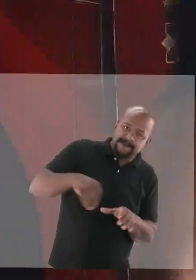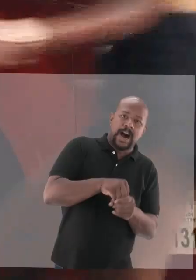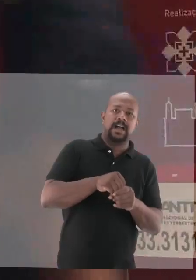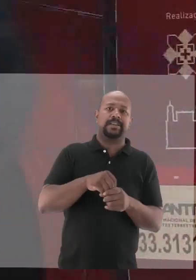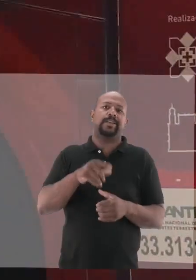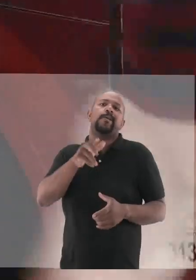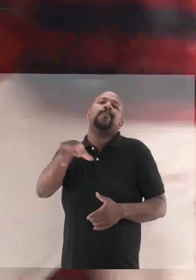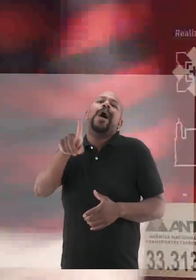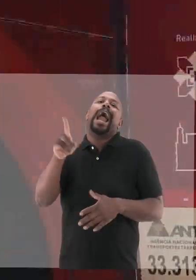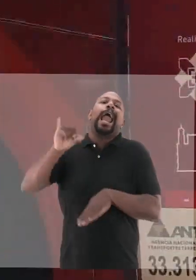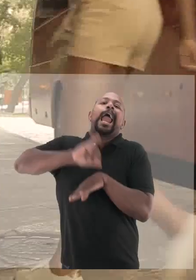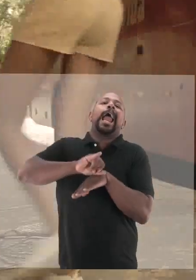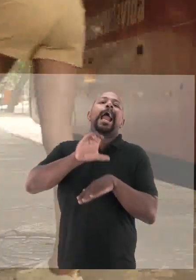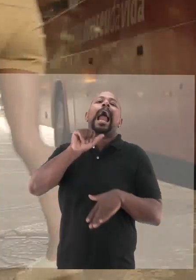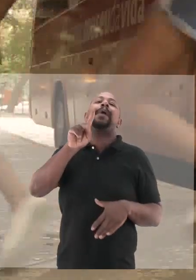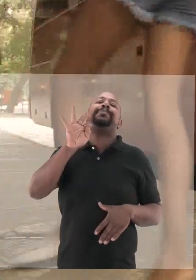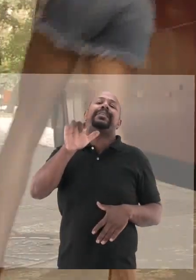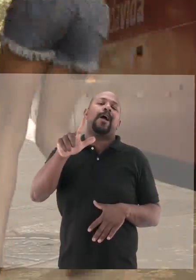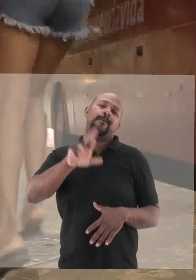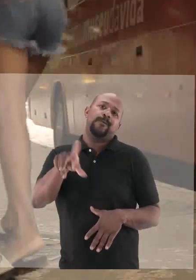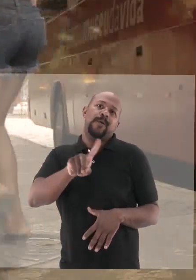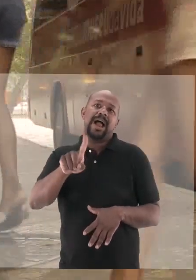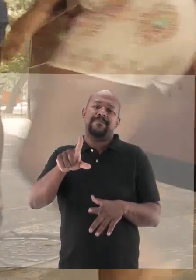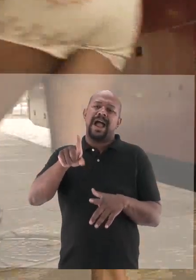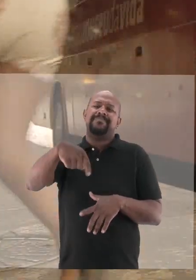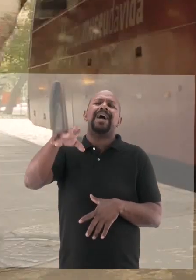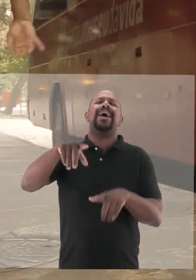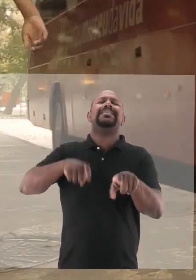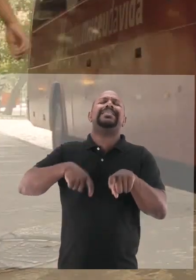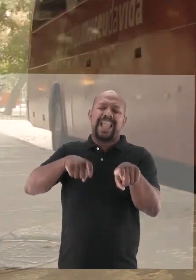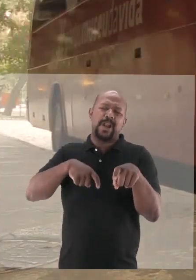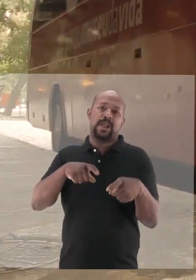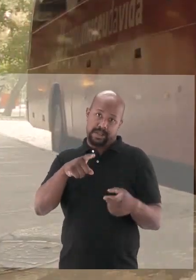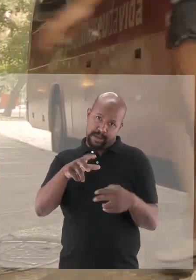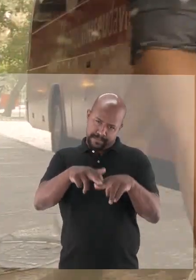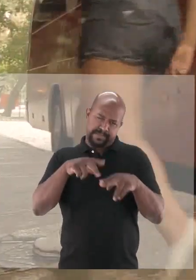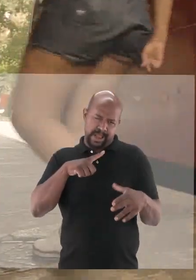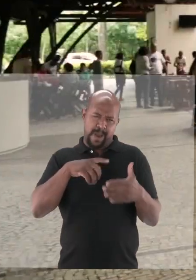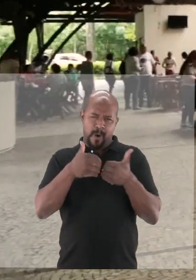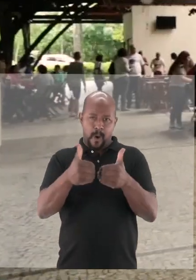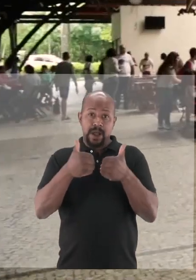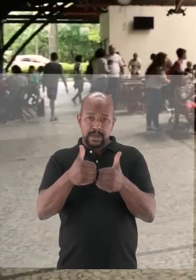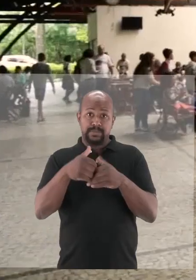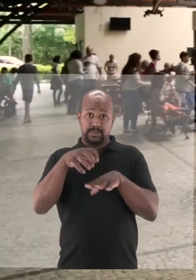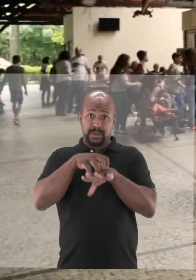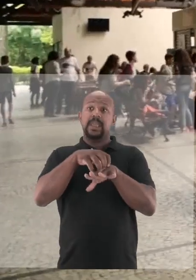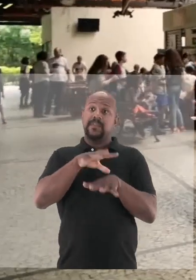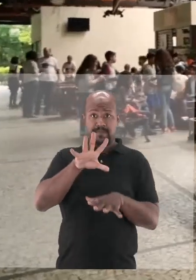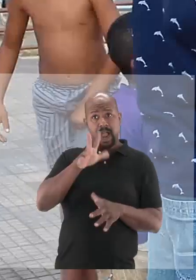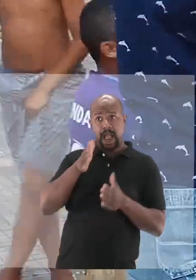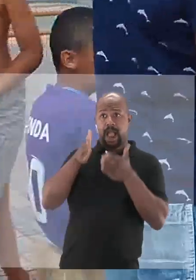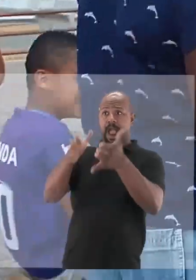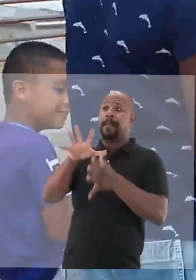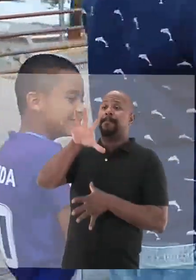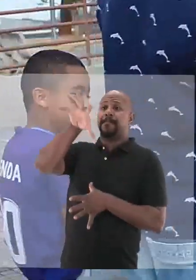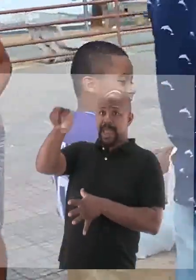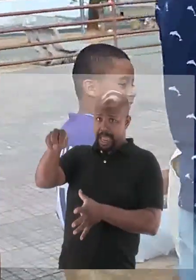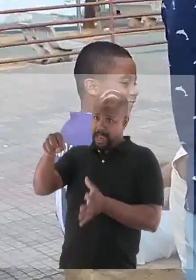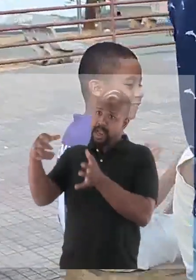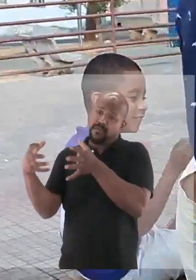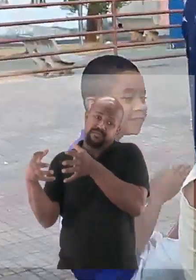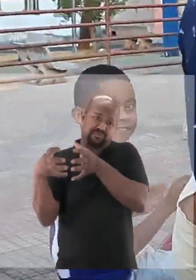culturais dos grandes centros. Para isso, ela tem um ônibus também que traz populações de escolas e também tem